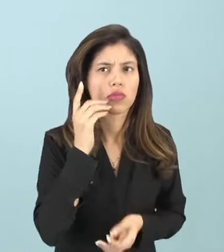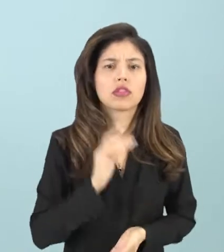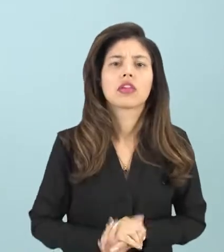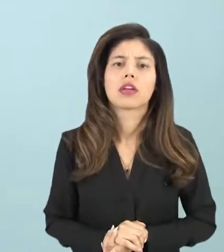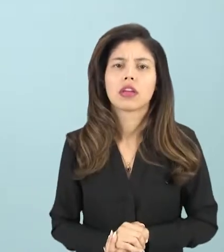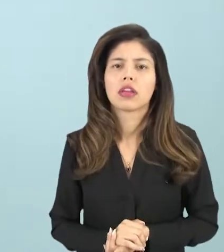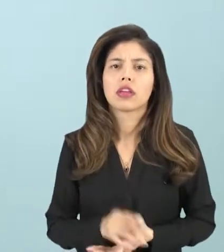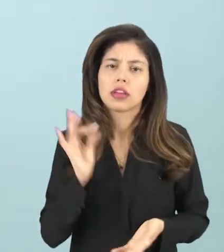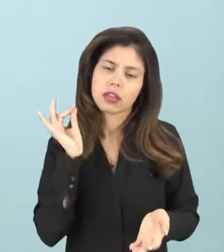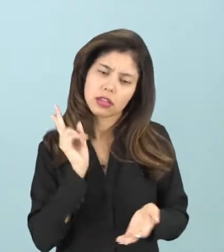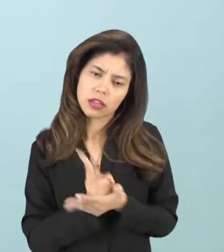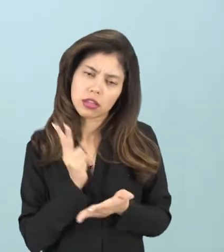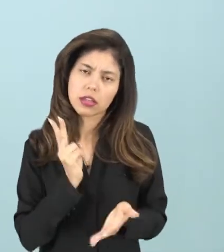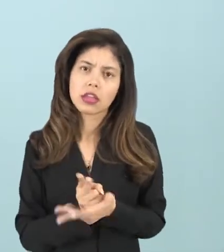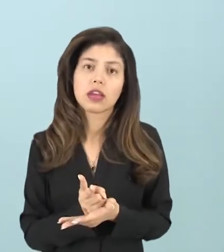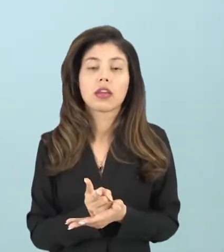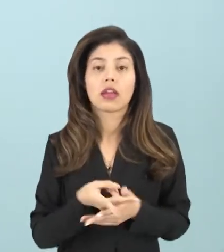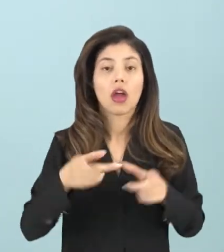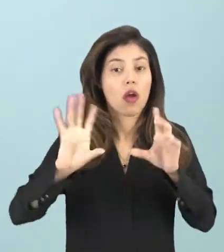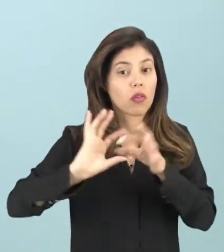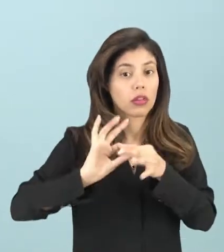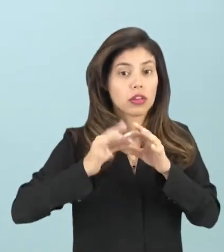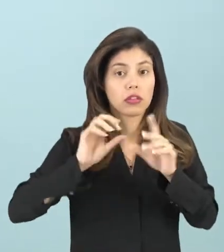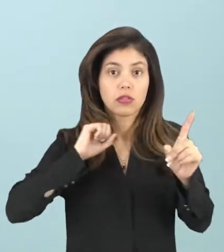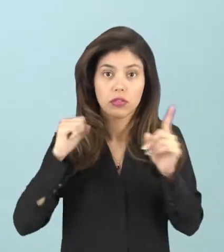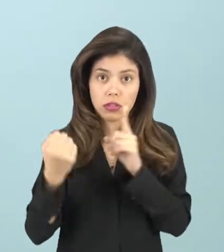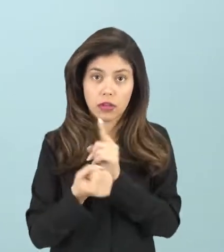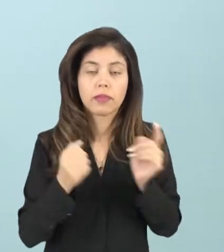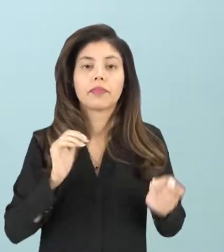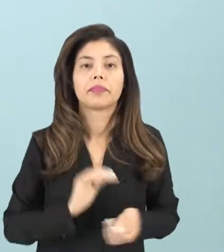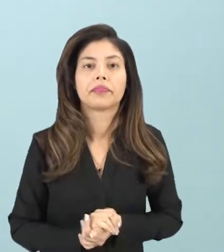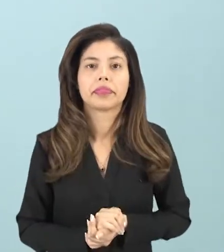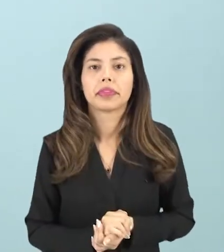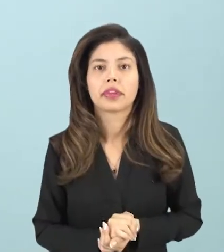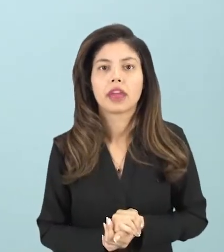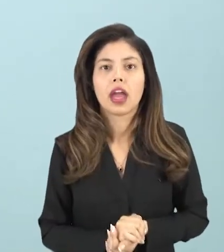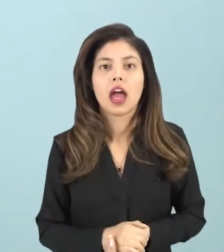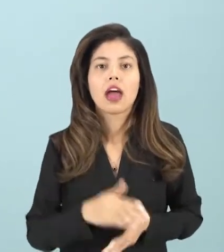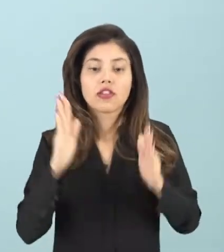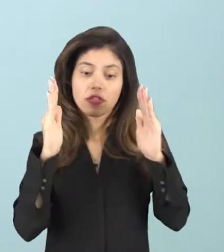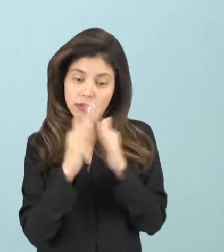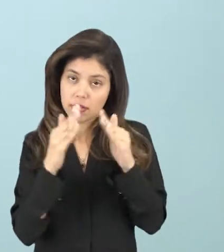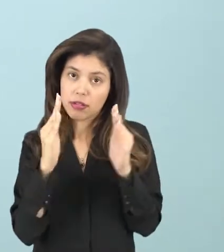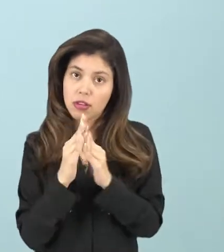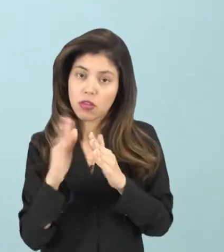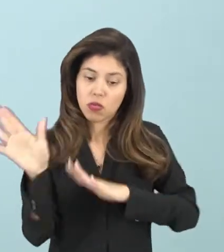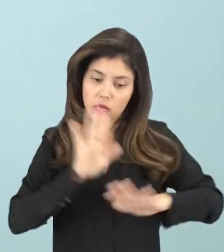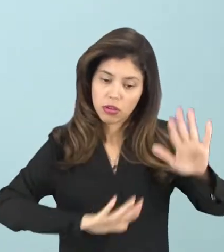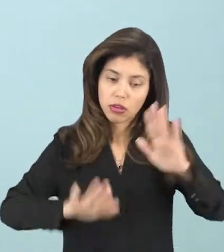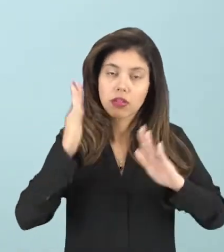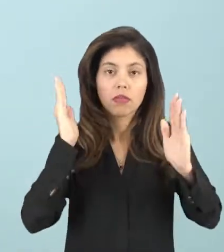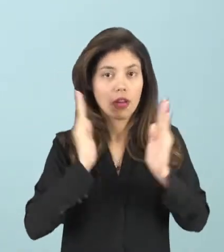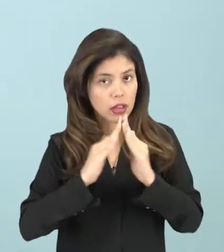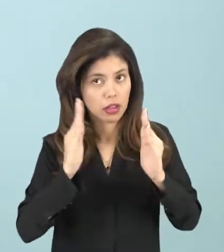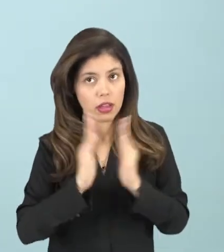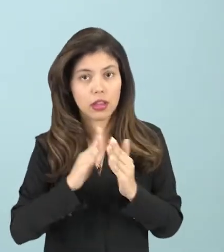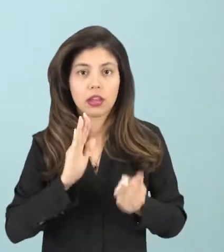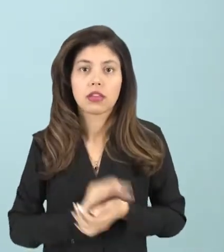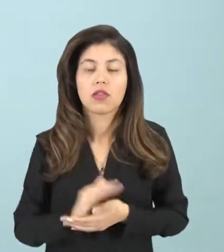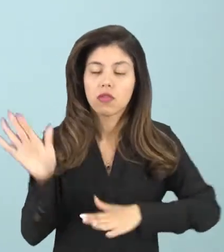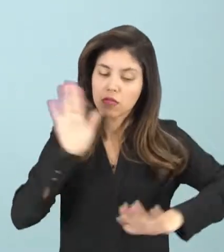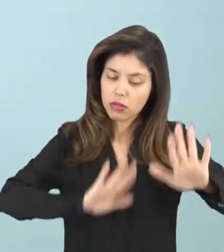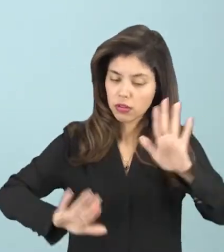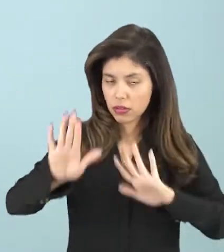sempre ficou impregnado no contexto social que as tarefas domésticas, o cuidado com o lar, o